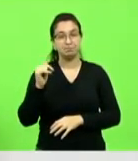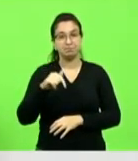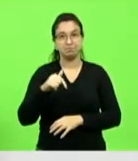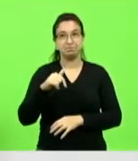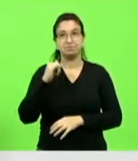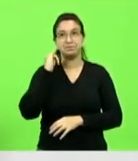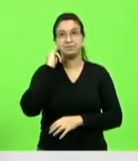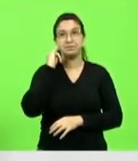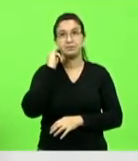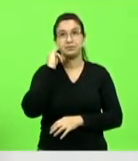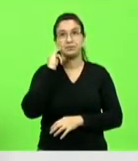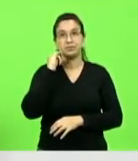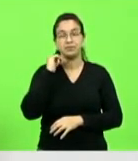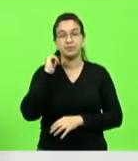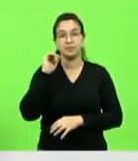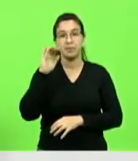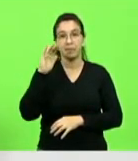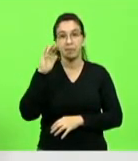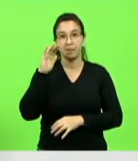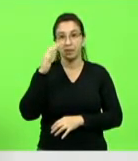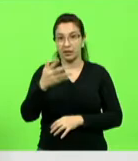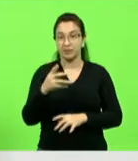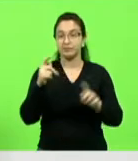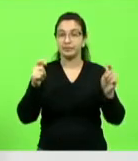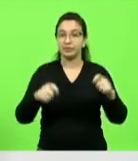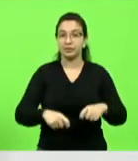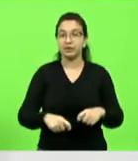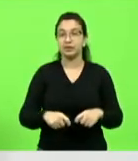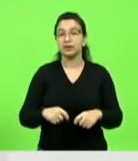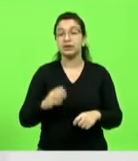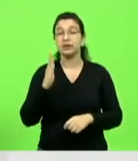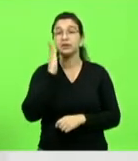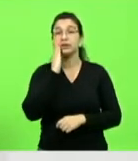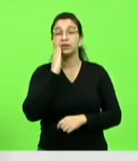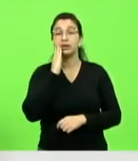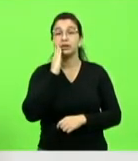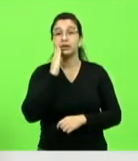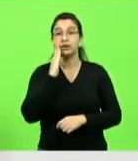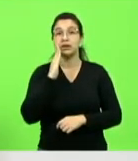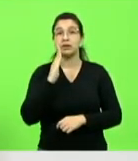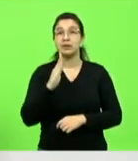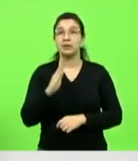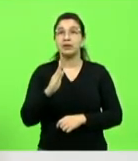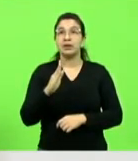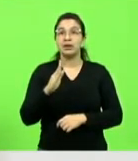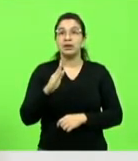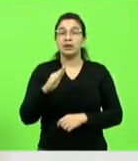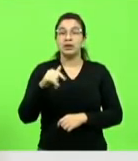a se realizar. E também sabemos que o Rio Grande do Sul também tem interesse.